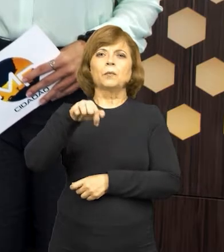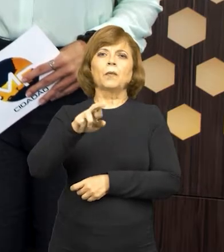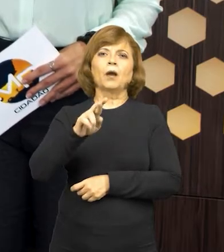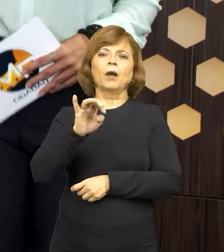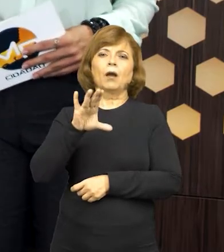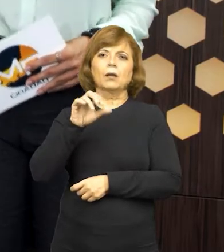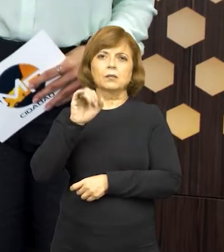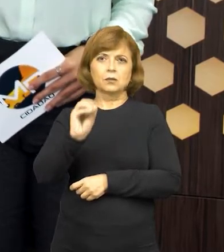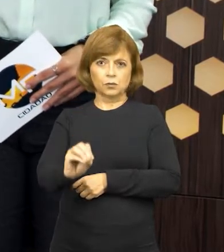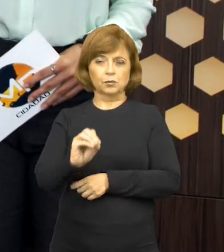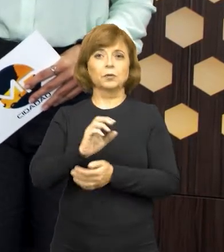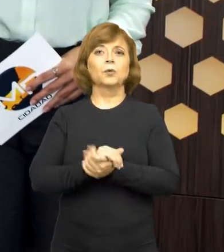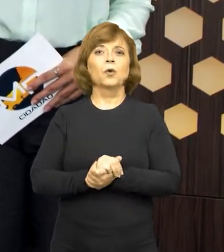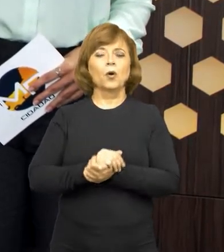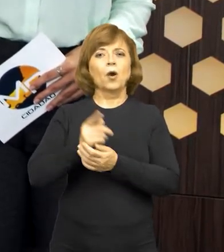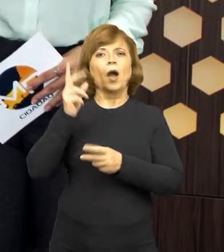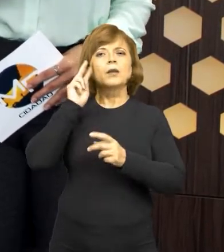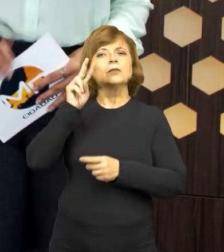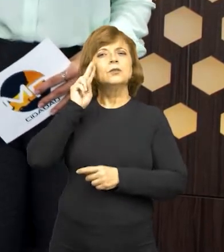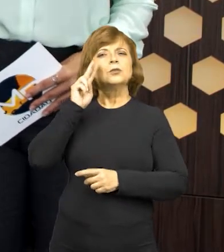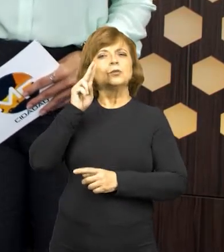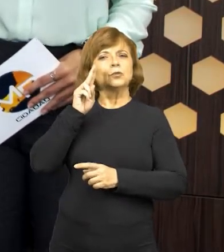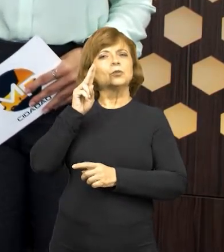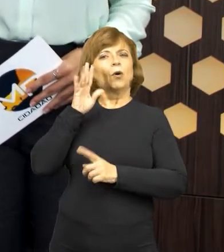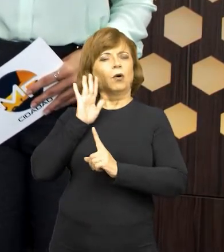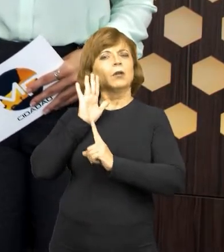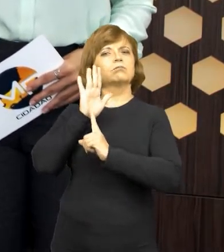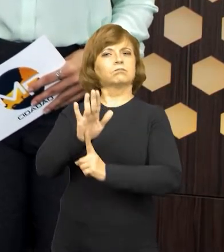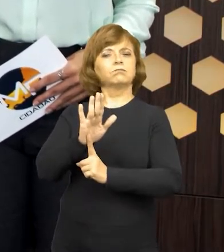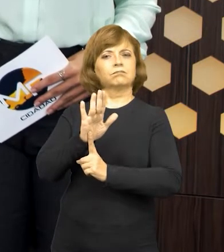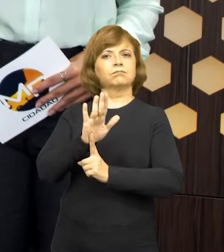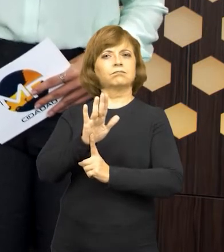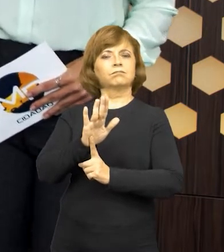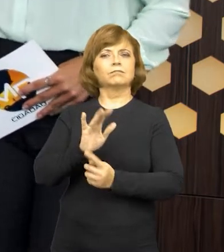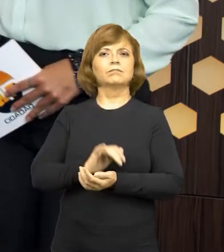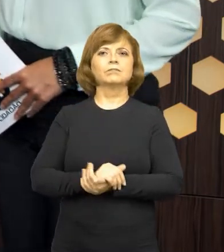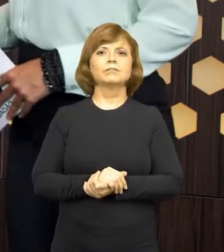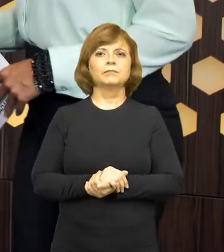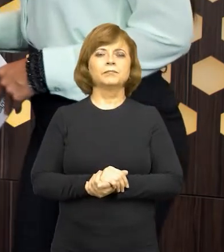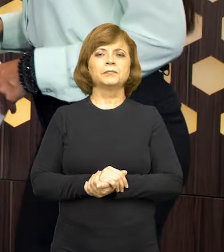sobre o projeto História em Destaque, lançado pelo MPRJ.